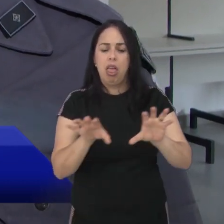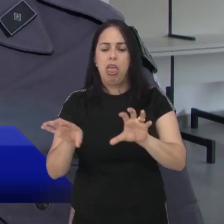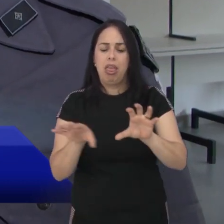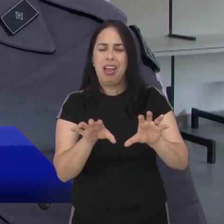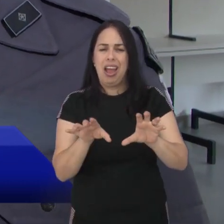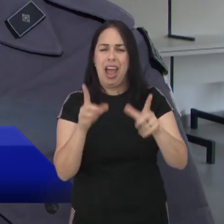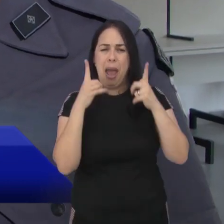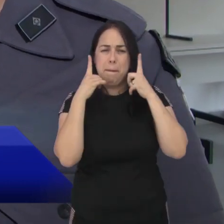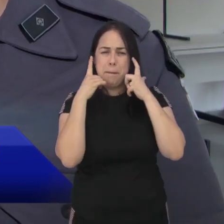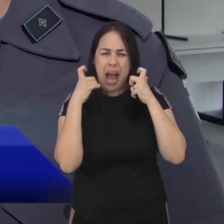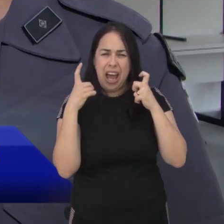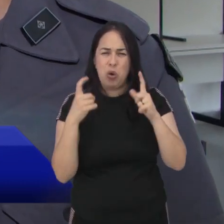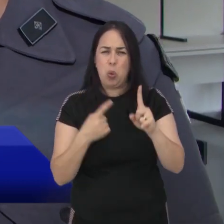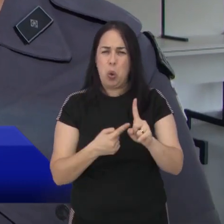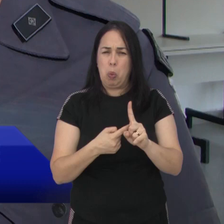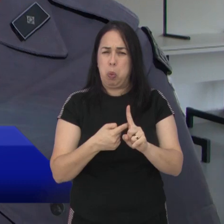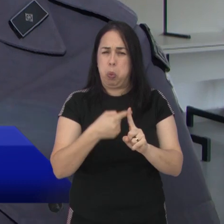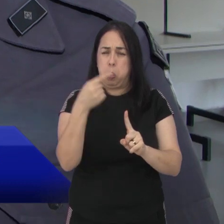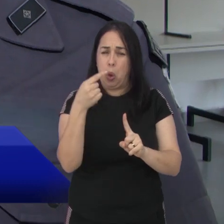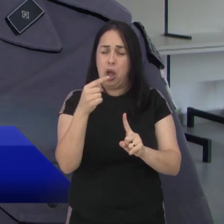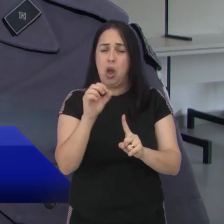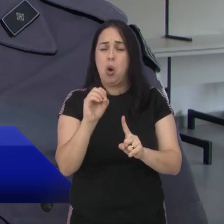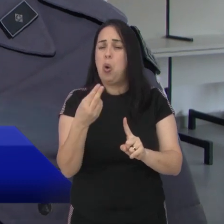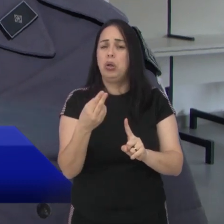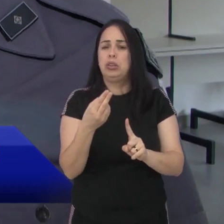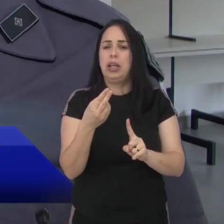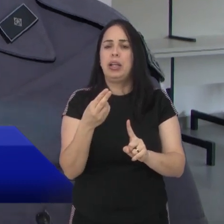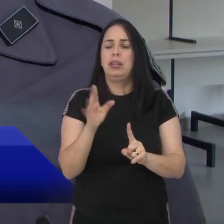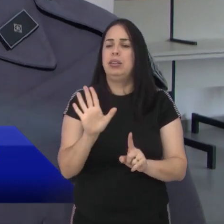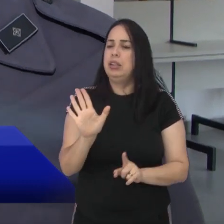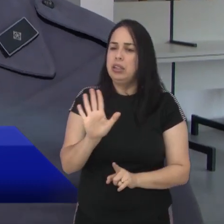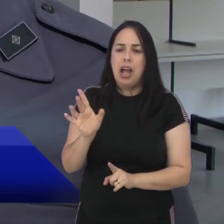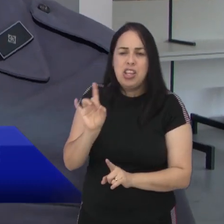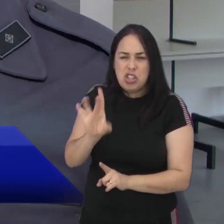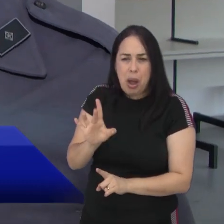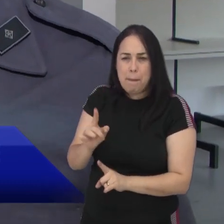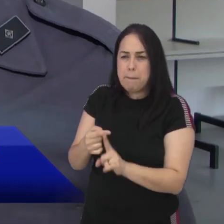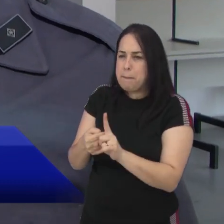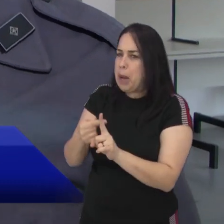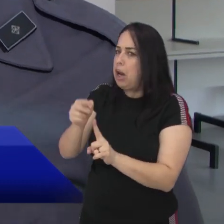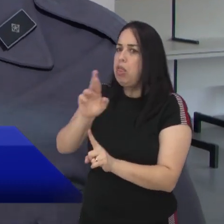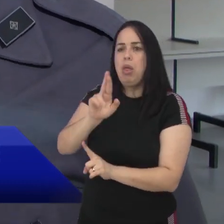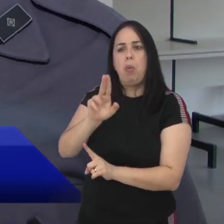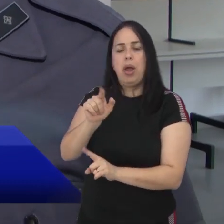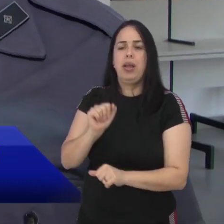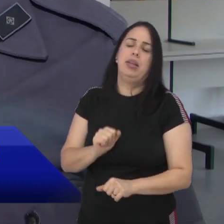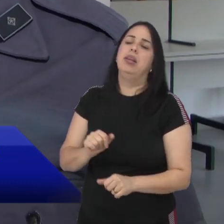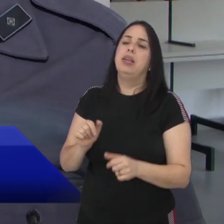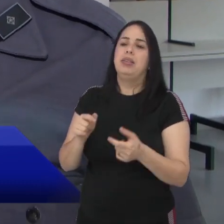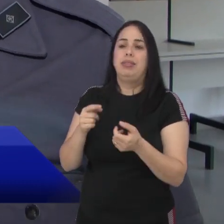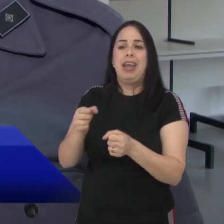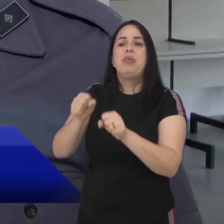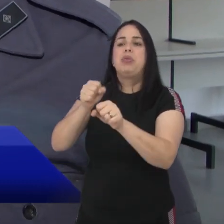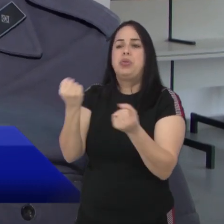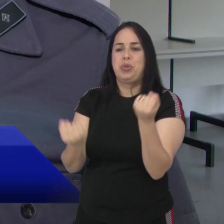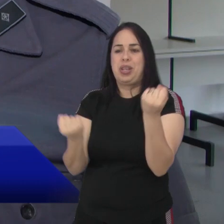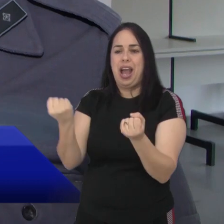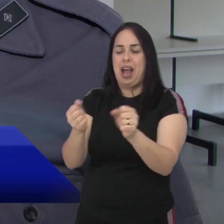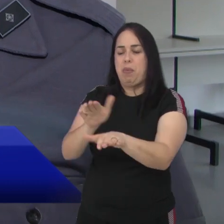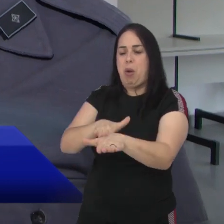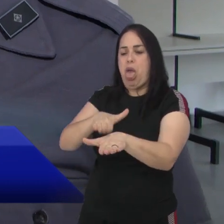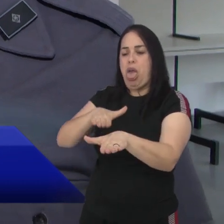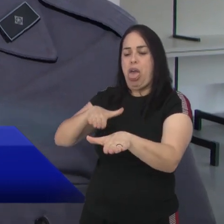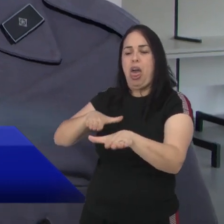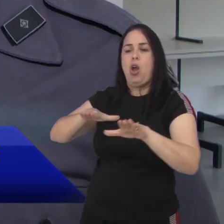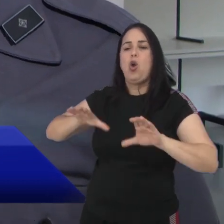fluxo, a gente está falando de barulho excessivo? Só tem mais alguma questão? Não é somente o barulho excessivo. Tem os carros também,